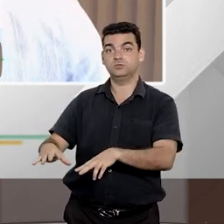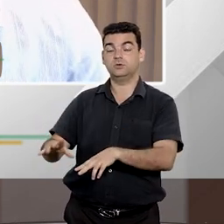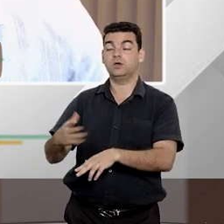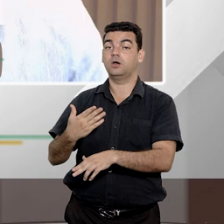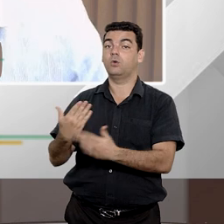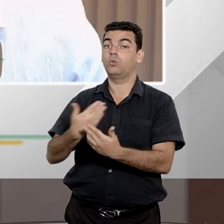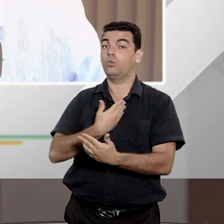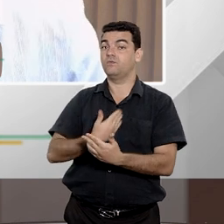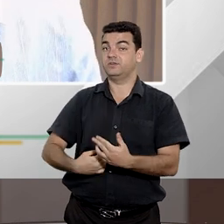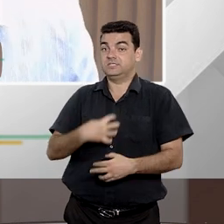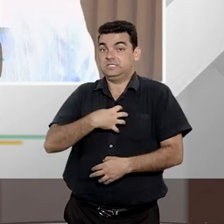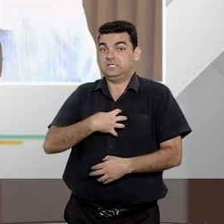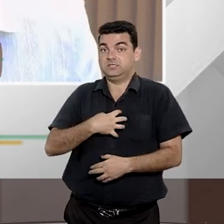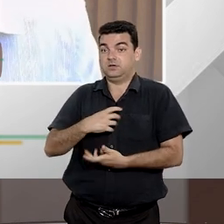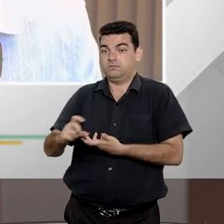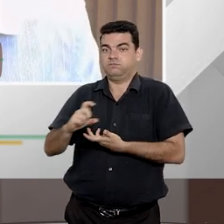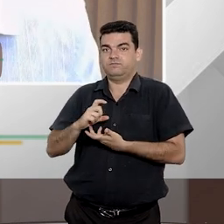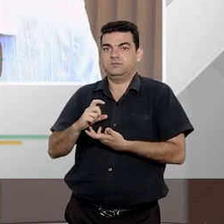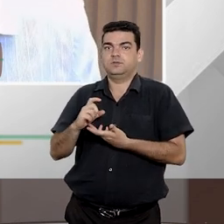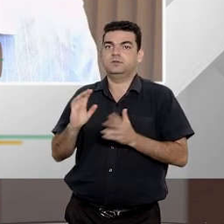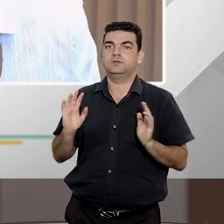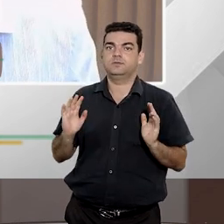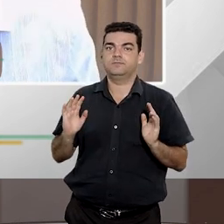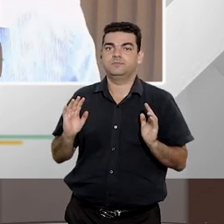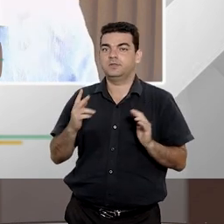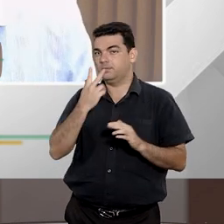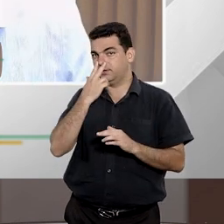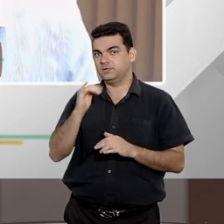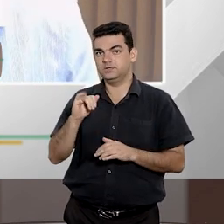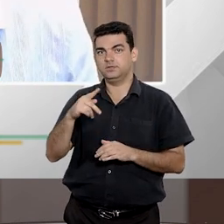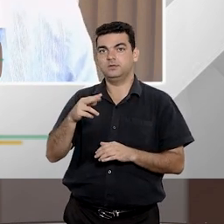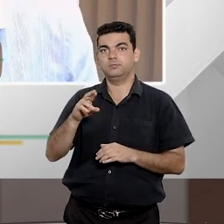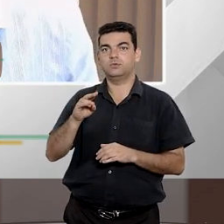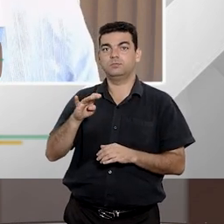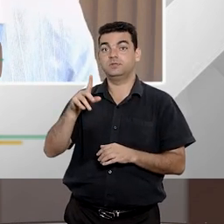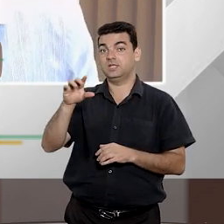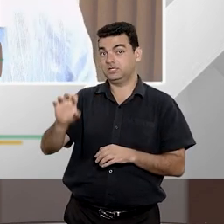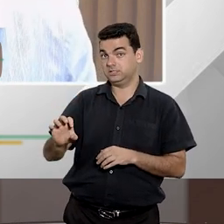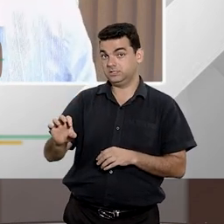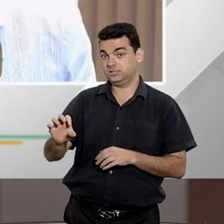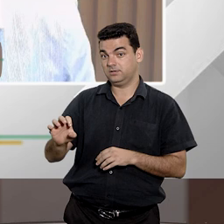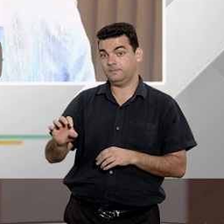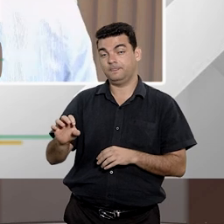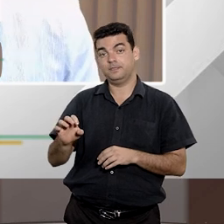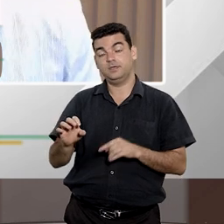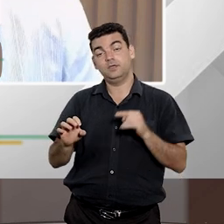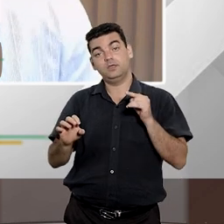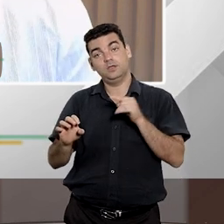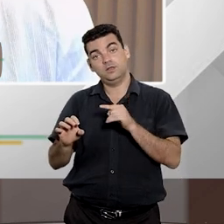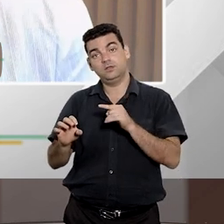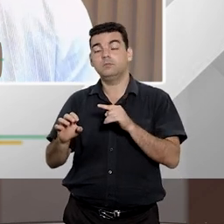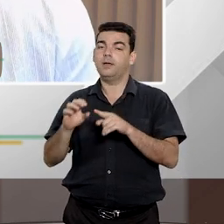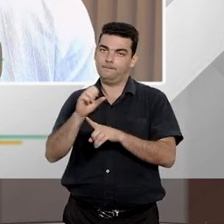erário essa ação deixará de ser ação por improbidade ação de improbidade e passará a ser ação civil pública.